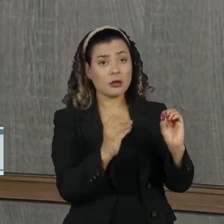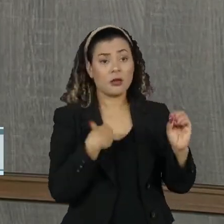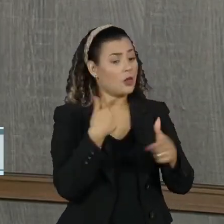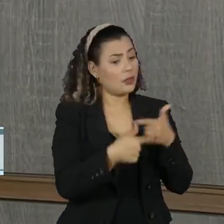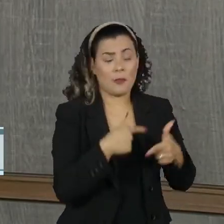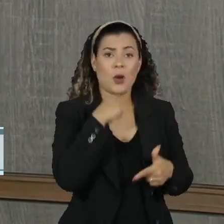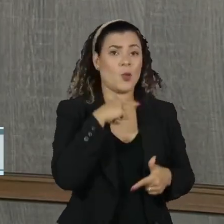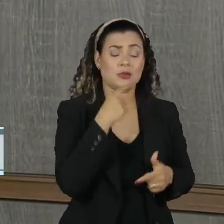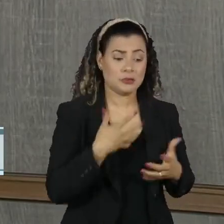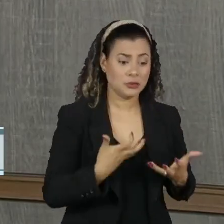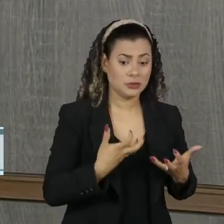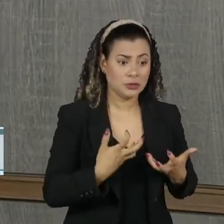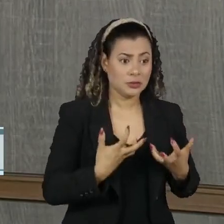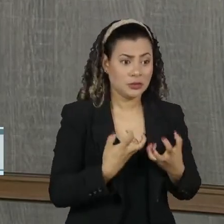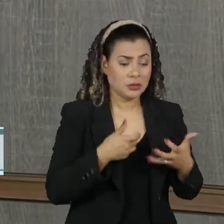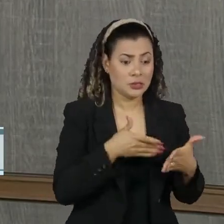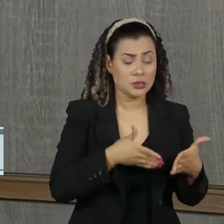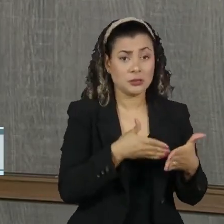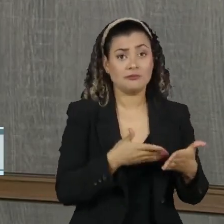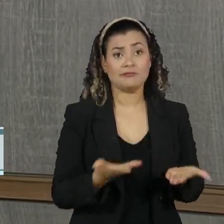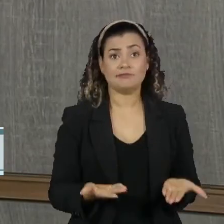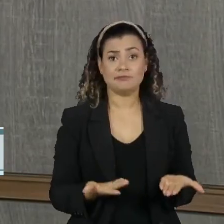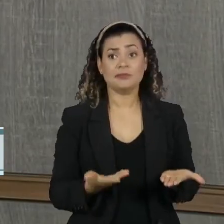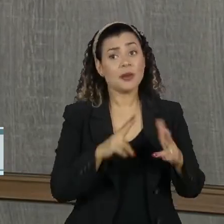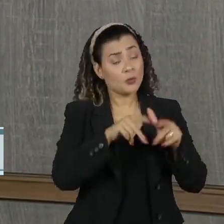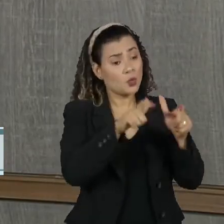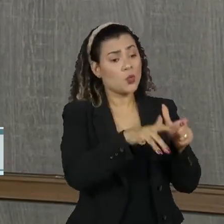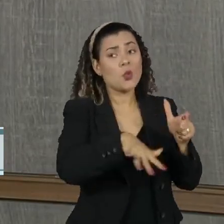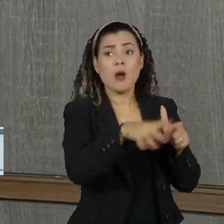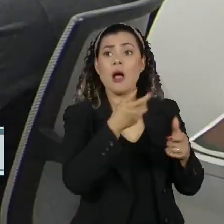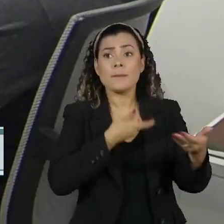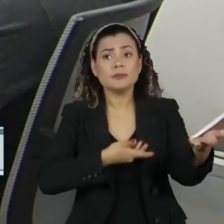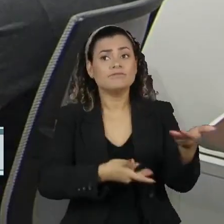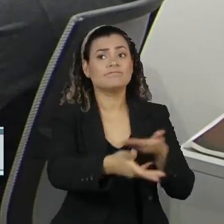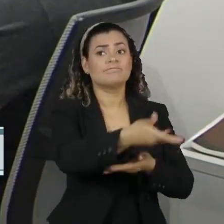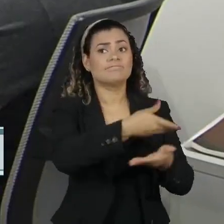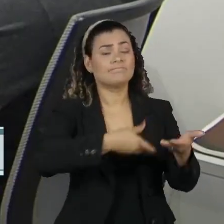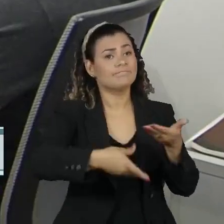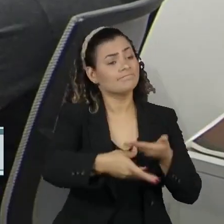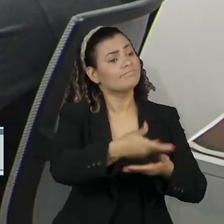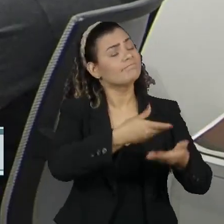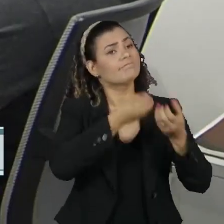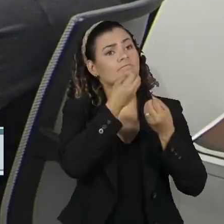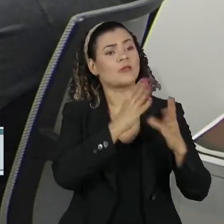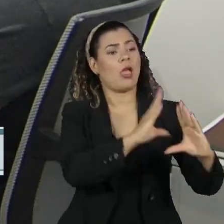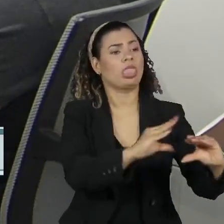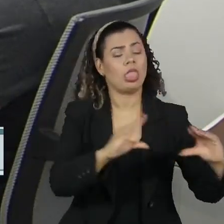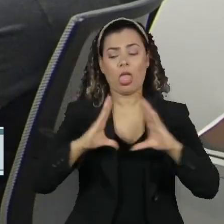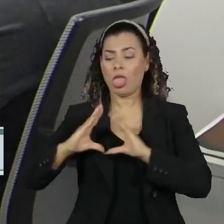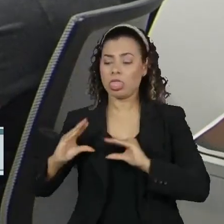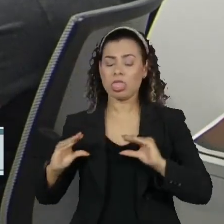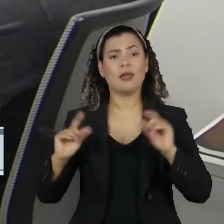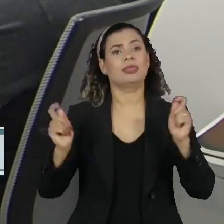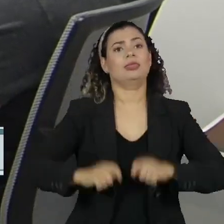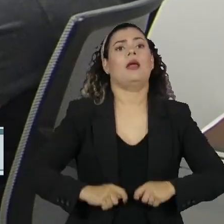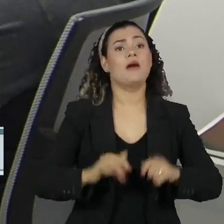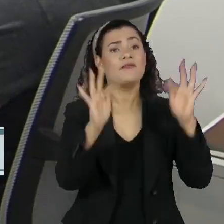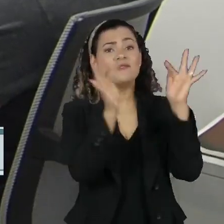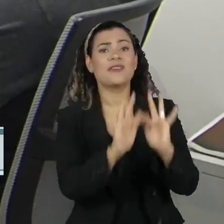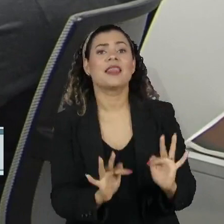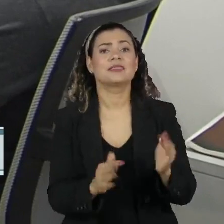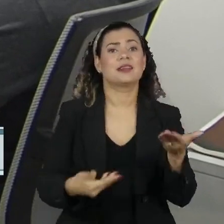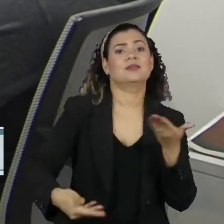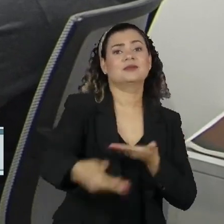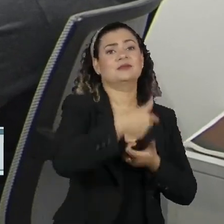quando eu tenho um ambiente em que isso não é colocado em pauta, em xeque. E essa atmosfera proporciona para uma felicidade